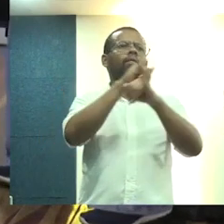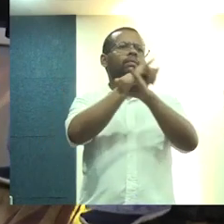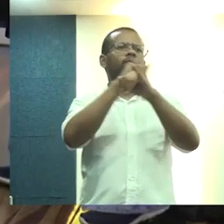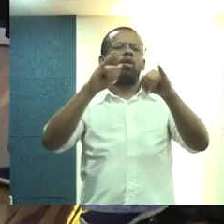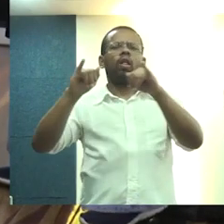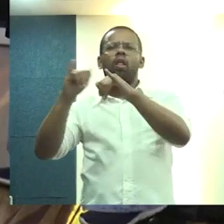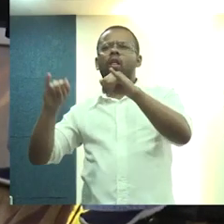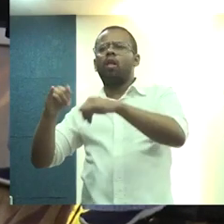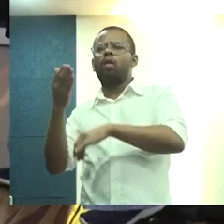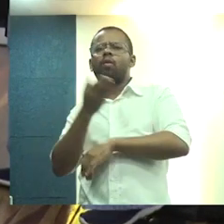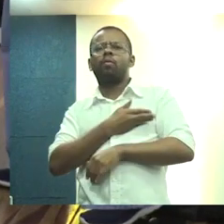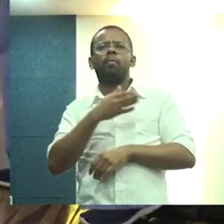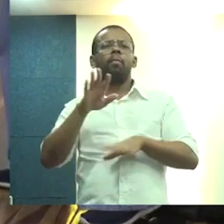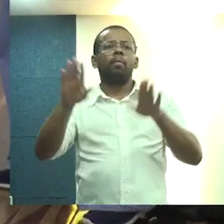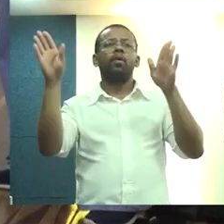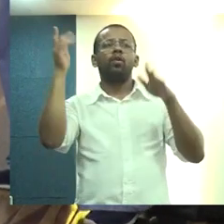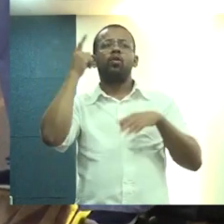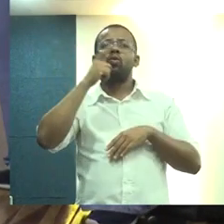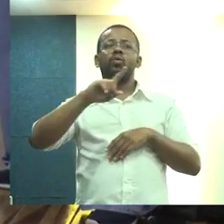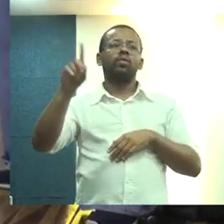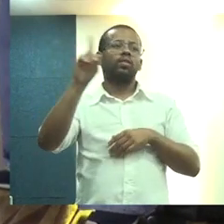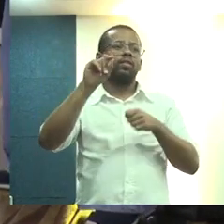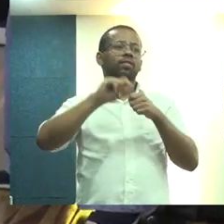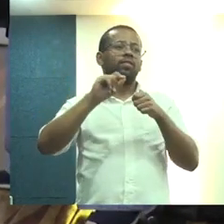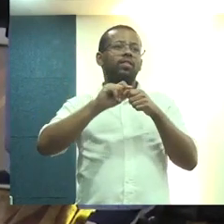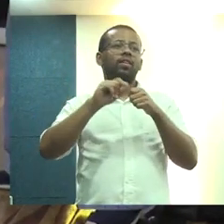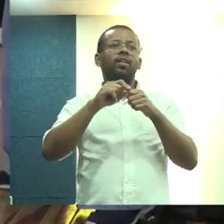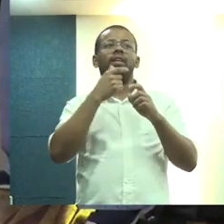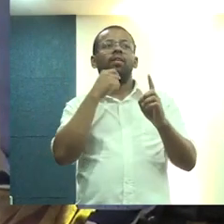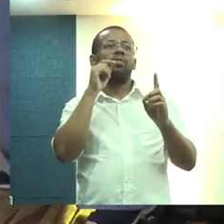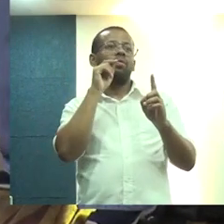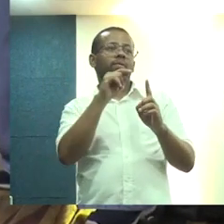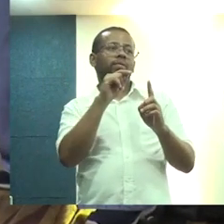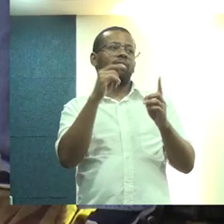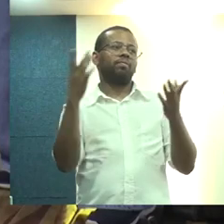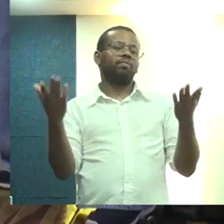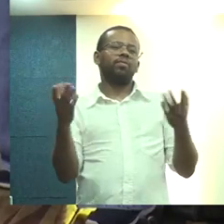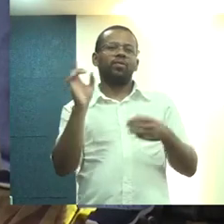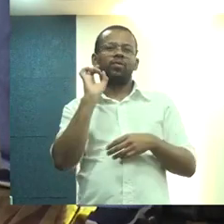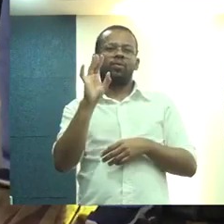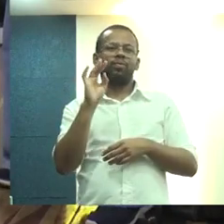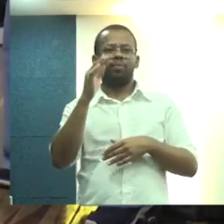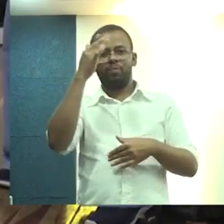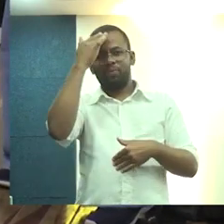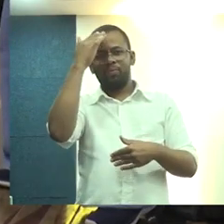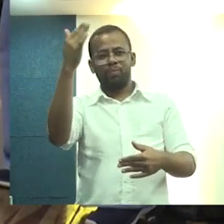todos os amigos. Só não consegui falar com ele. Se ele viesse, eu já ia falar. É isso.